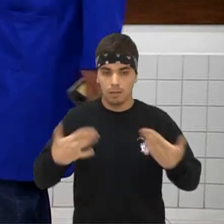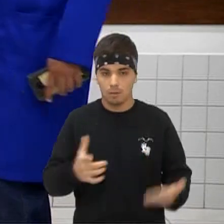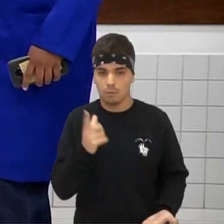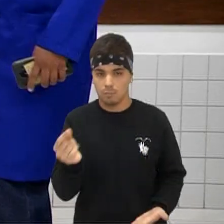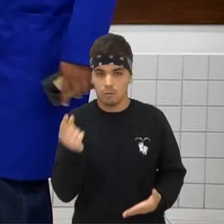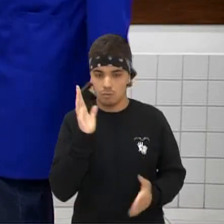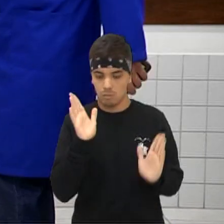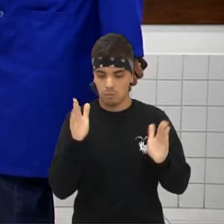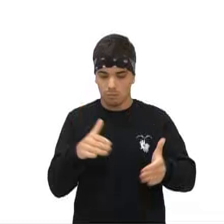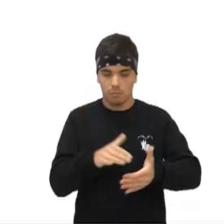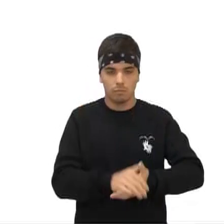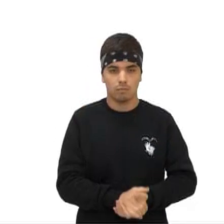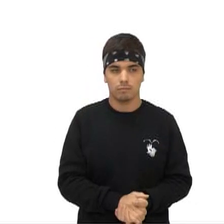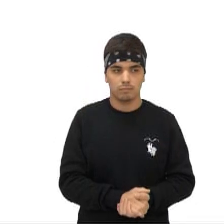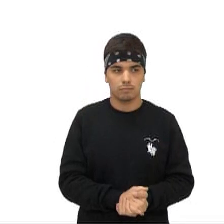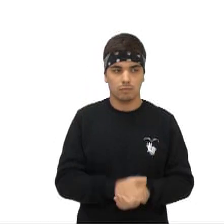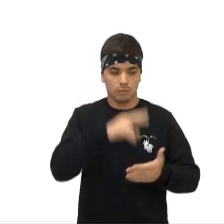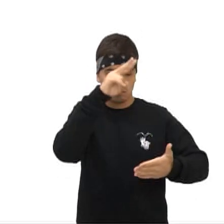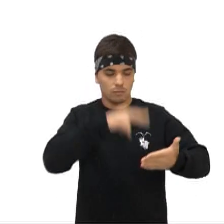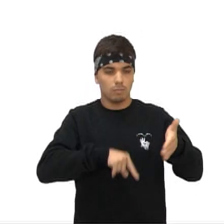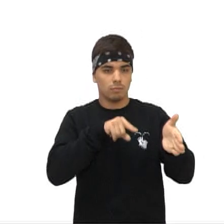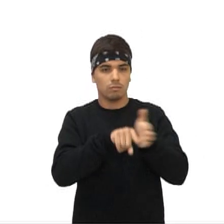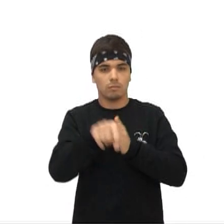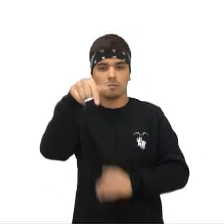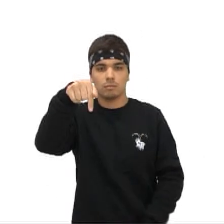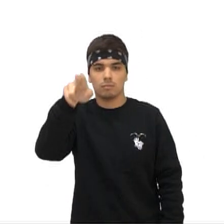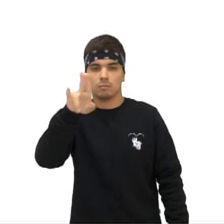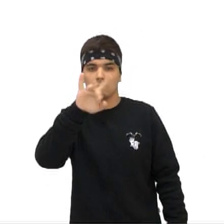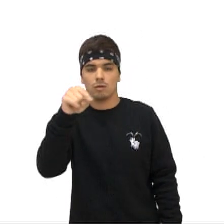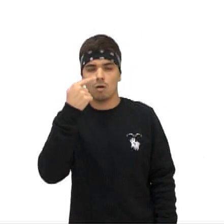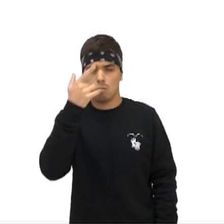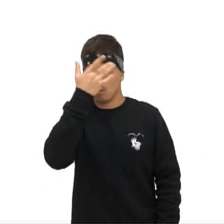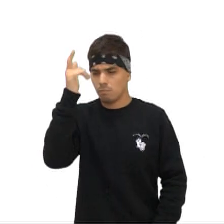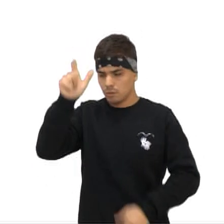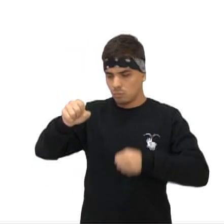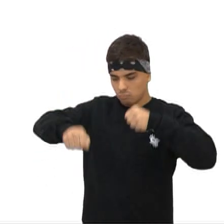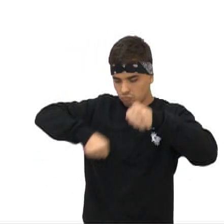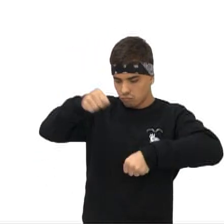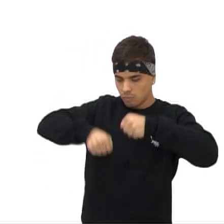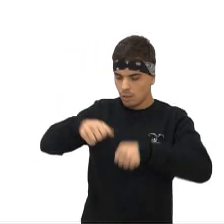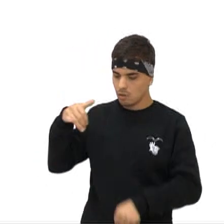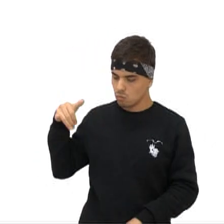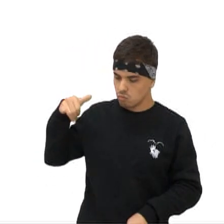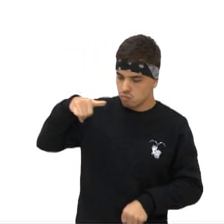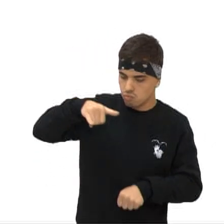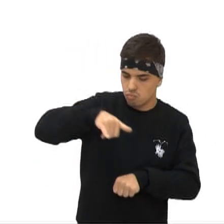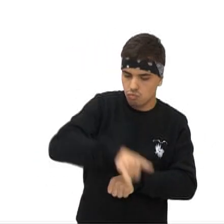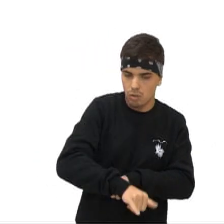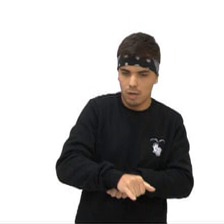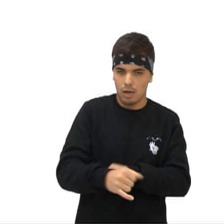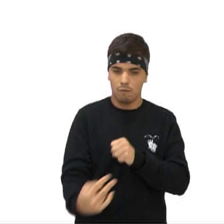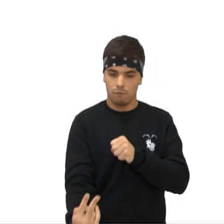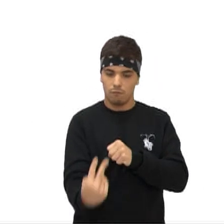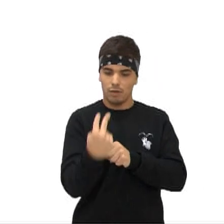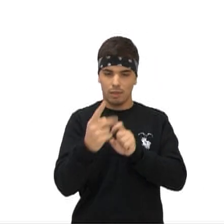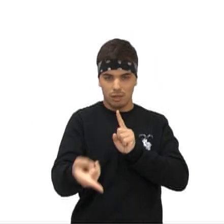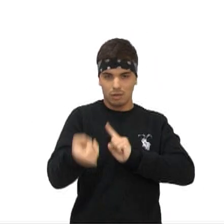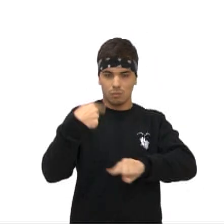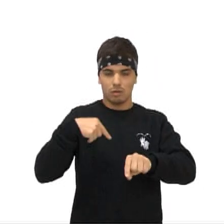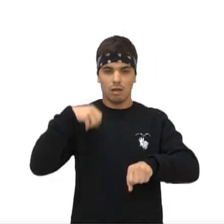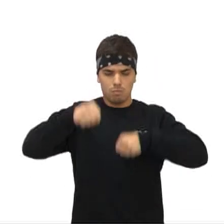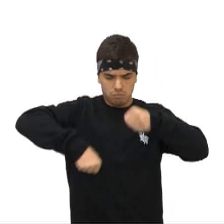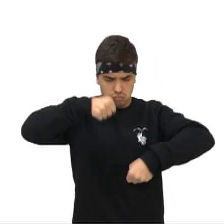vamos lá, meus queridos Vamos ler aqui, então, o quiz Um ciclista desce uma ladeira com forte vento contrário Pedalando